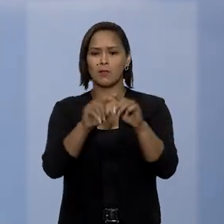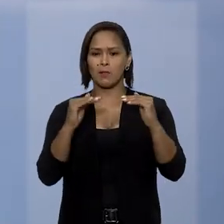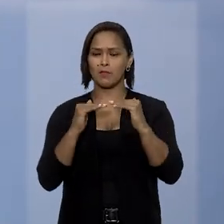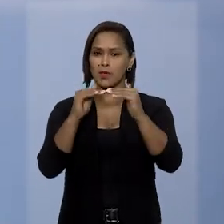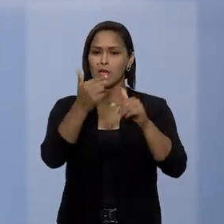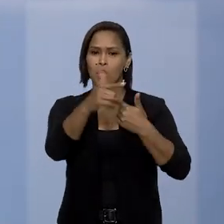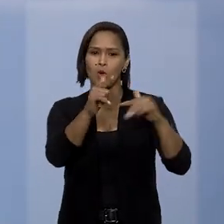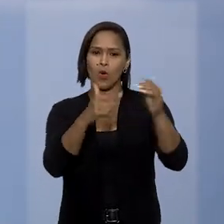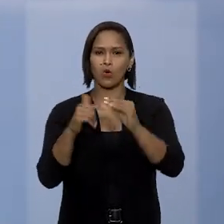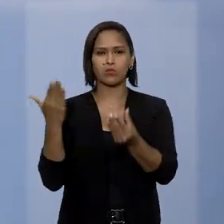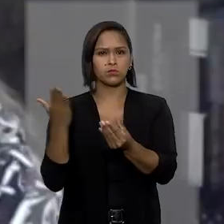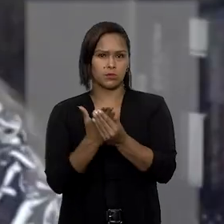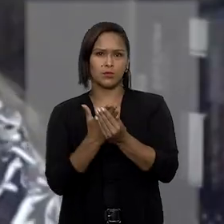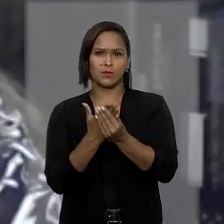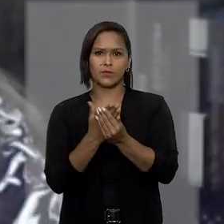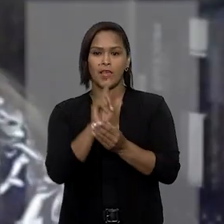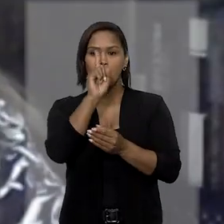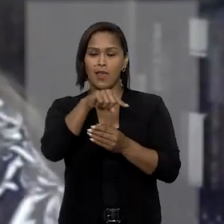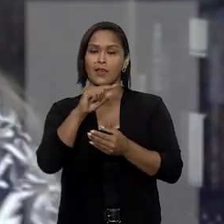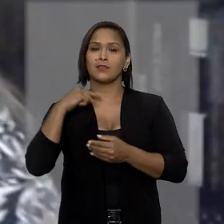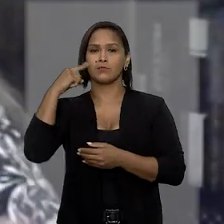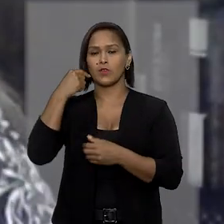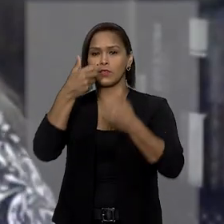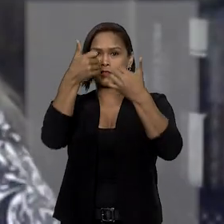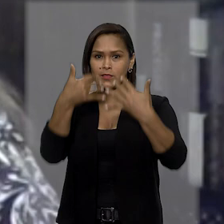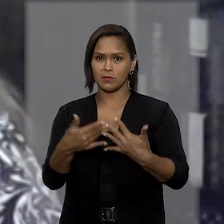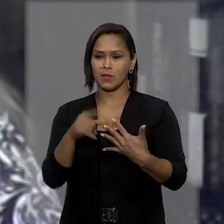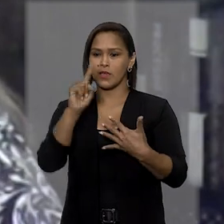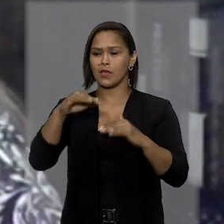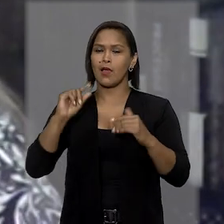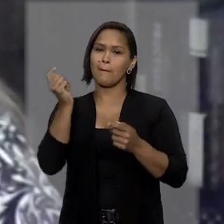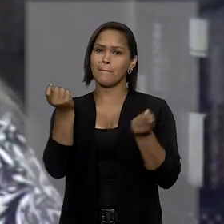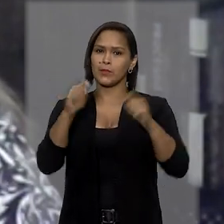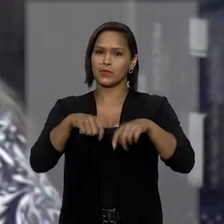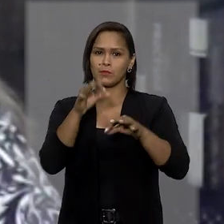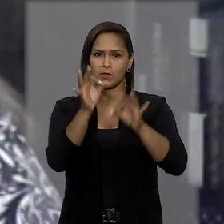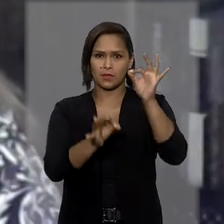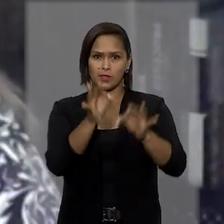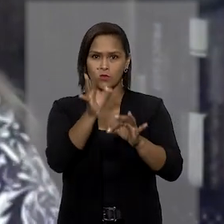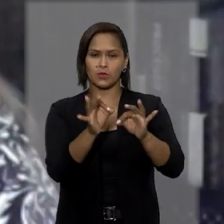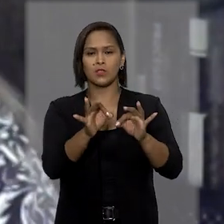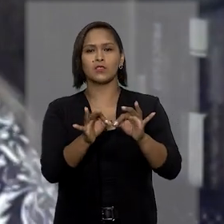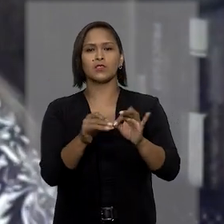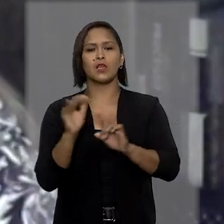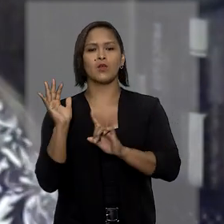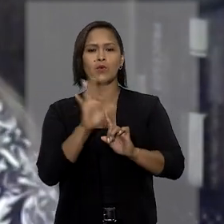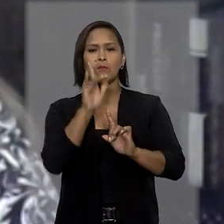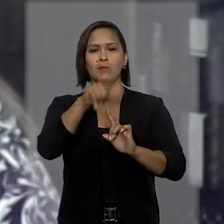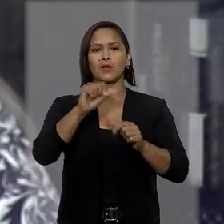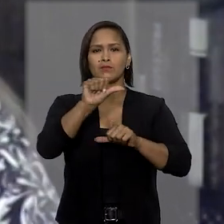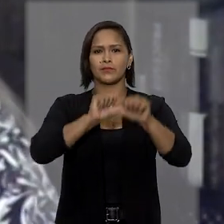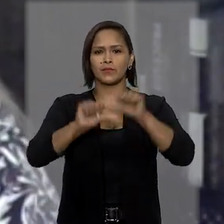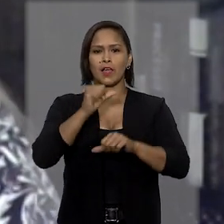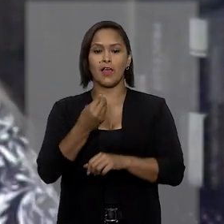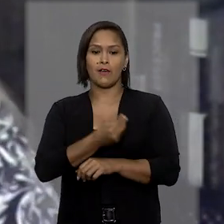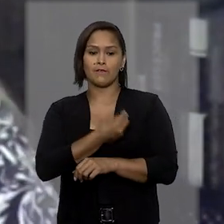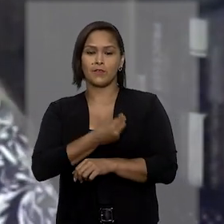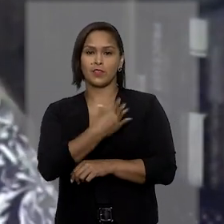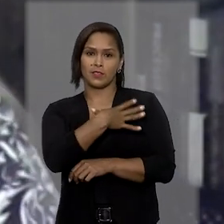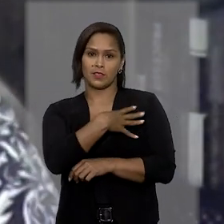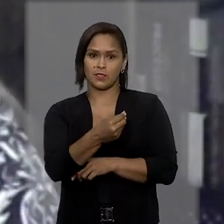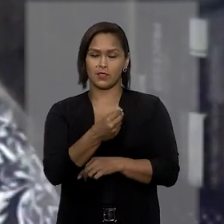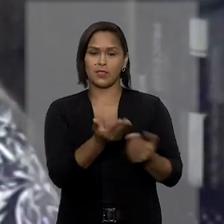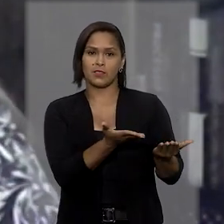parâmetro para outros casos. Esta advogada explica essa possibilidade jurídica e o impacto dessa mudança na vida das